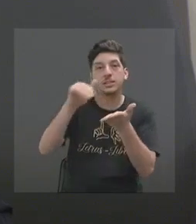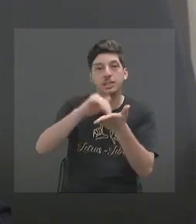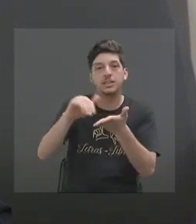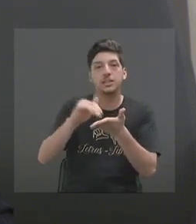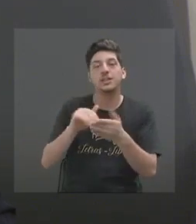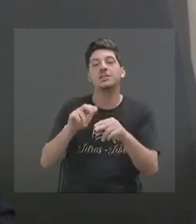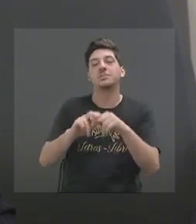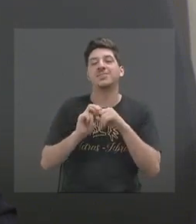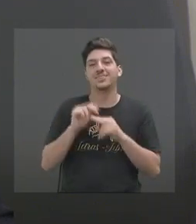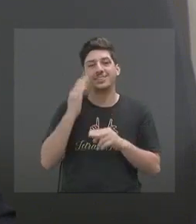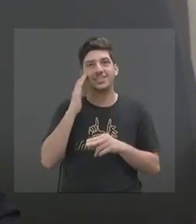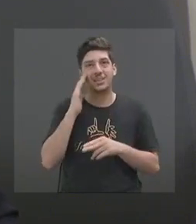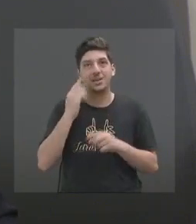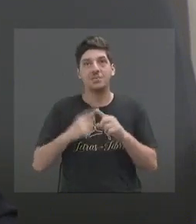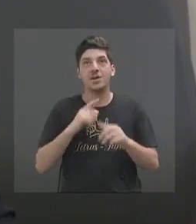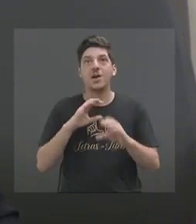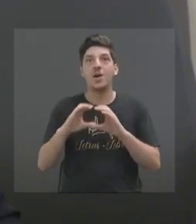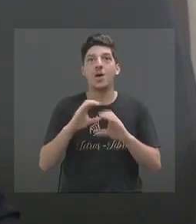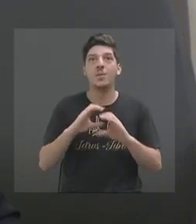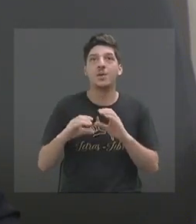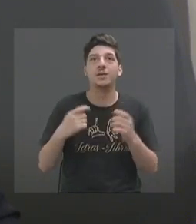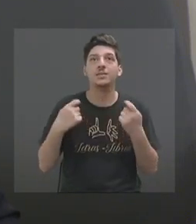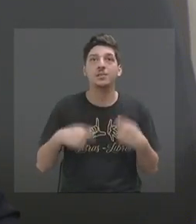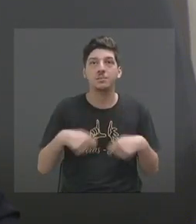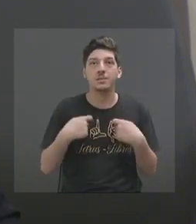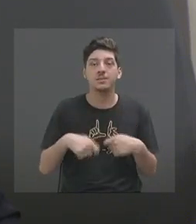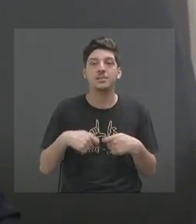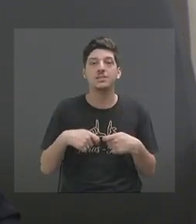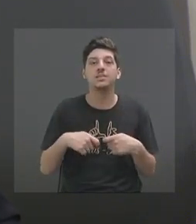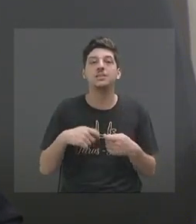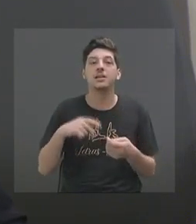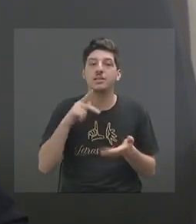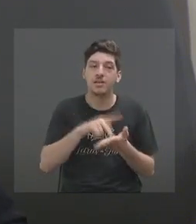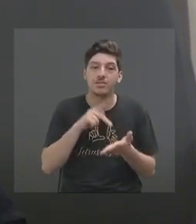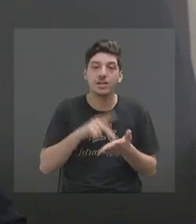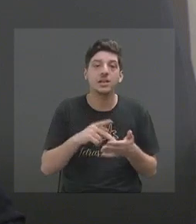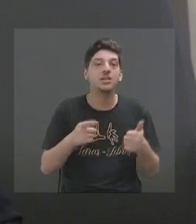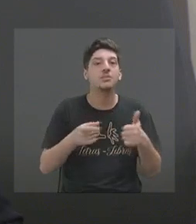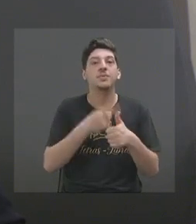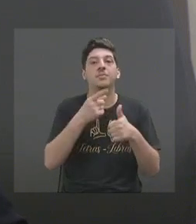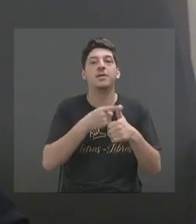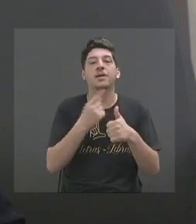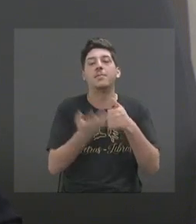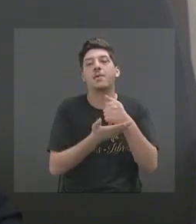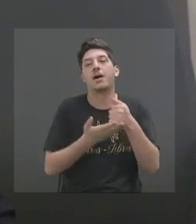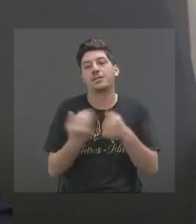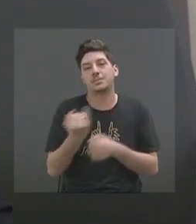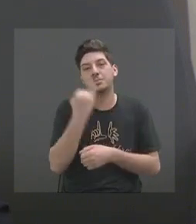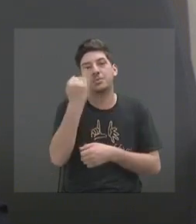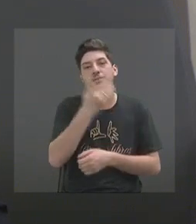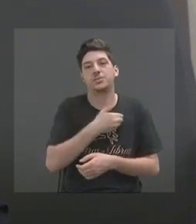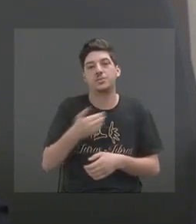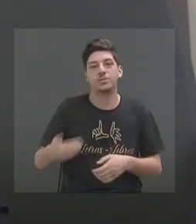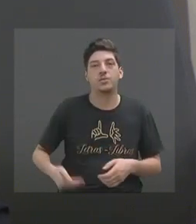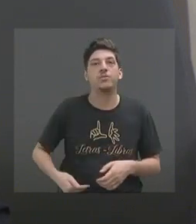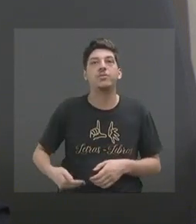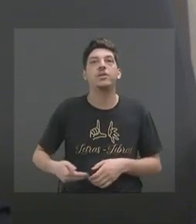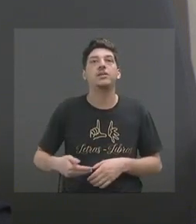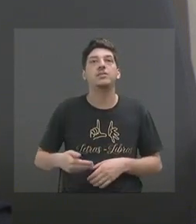por conta disso, porque a comunicação tem que ser, ela tem que estar entre os primeiros pilares de um governo bem